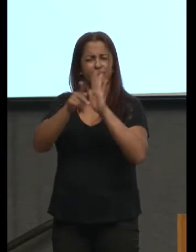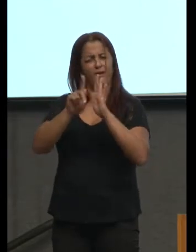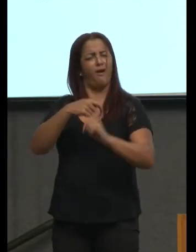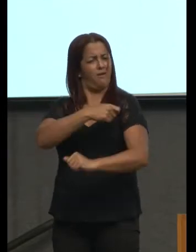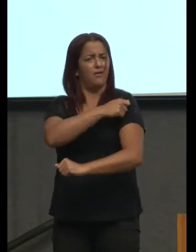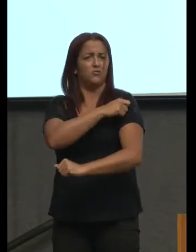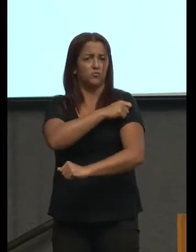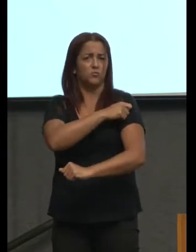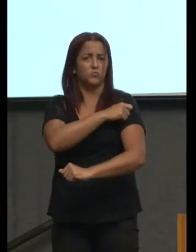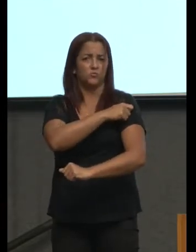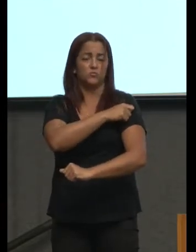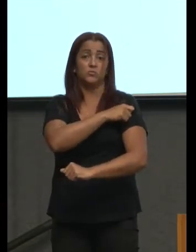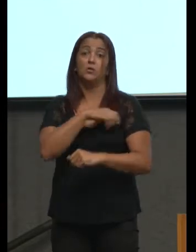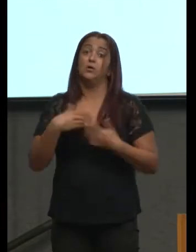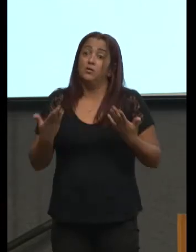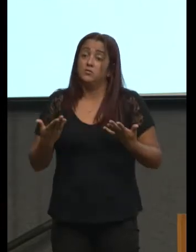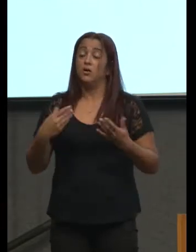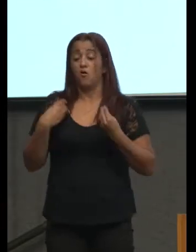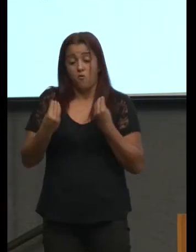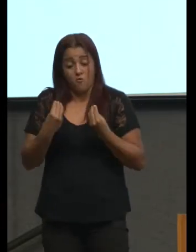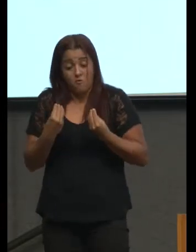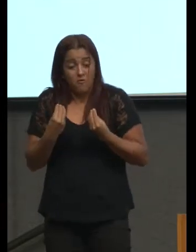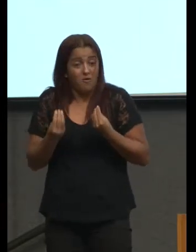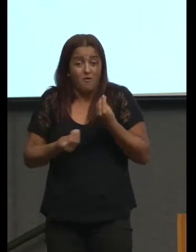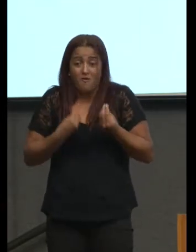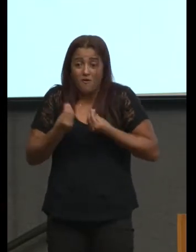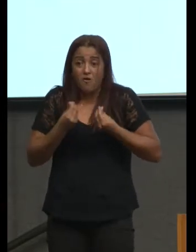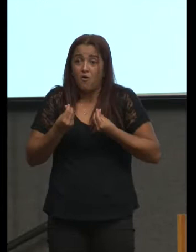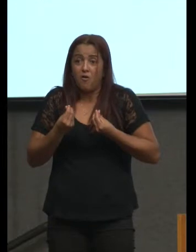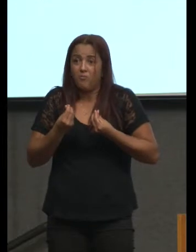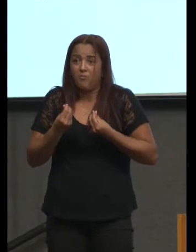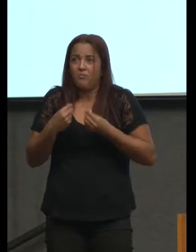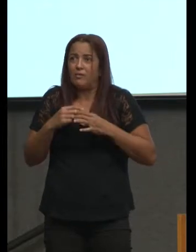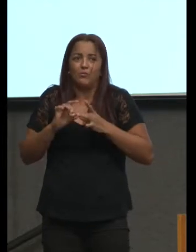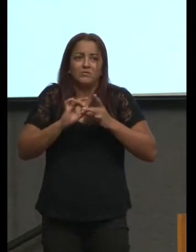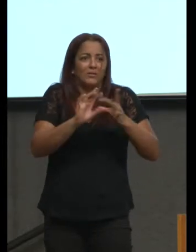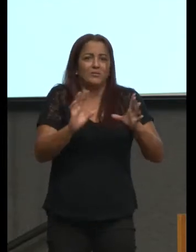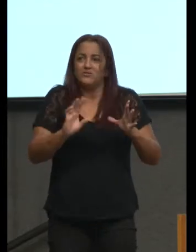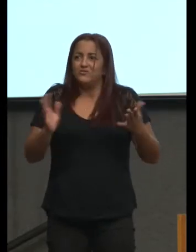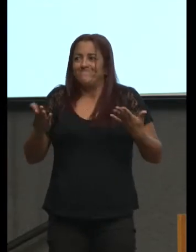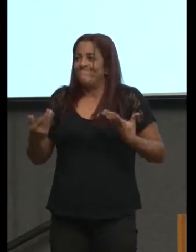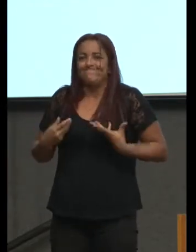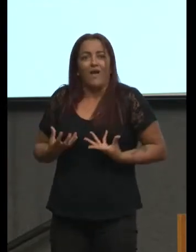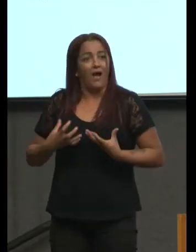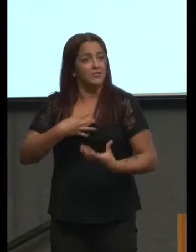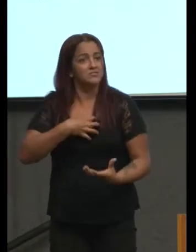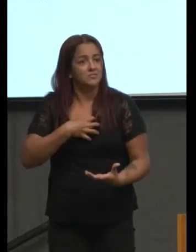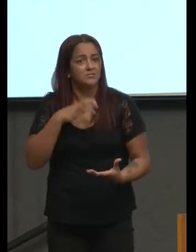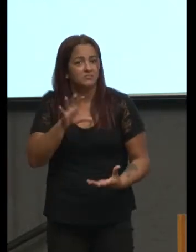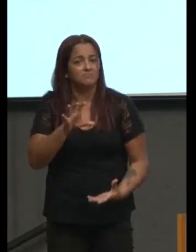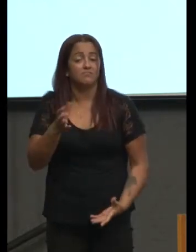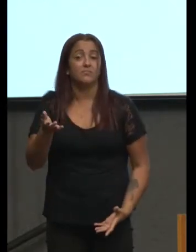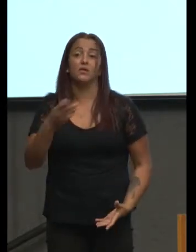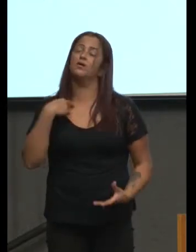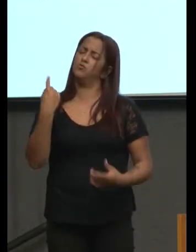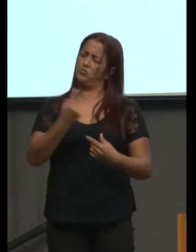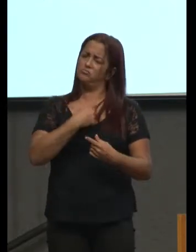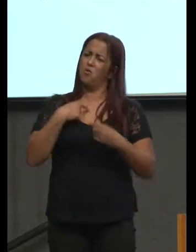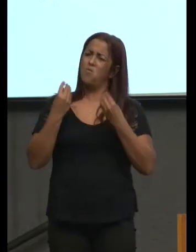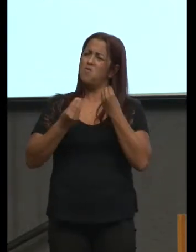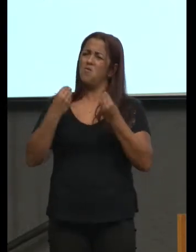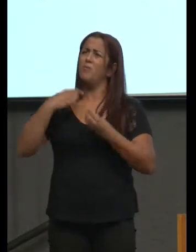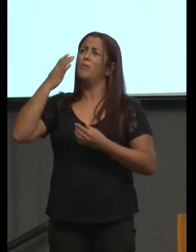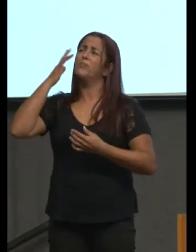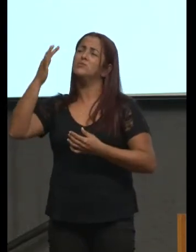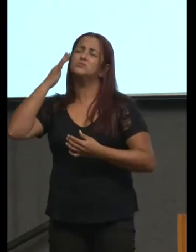assim e como não se deixar ser assim como pensar avaliar e